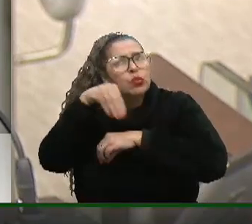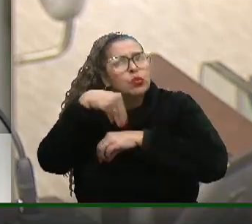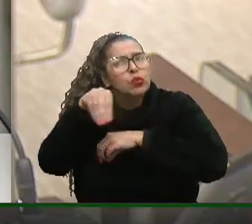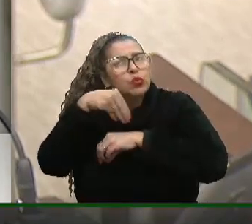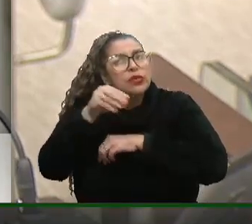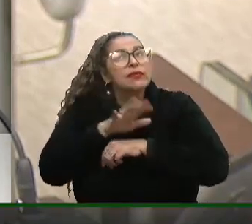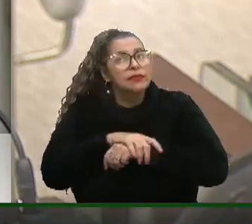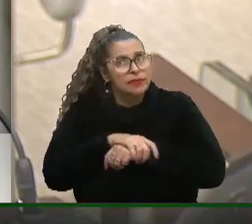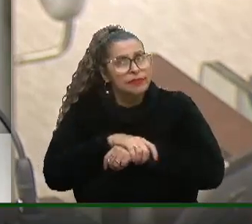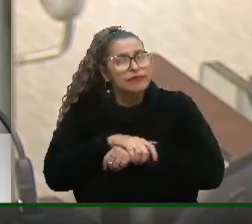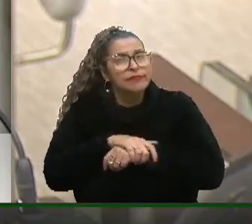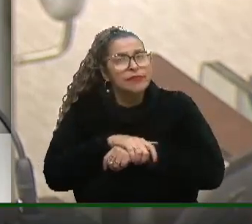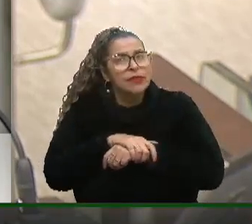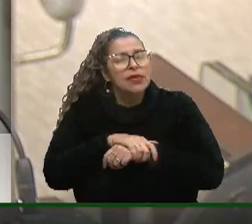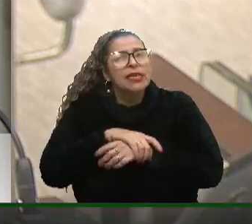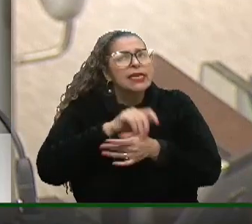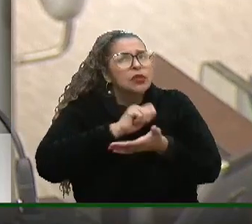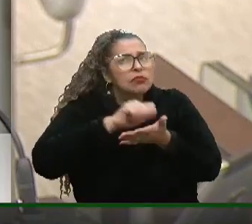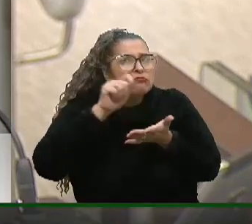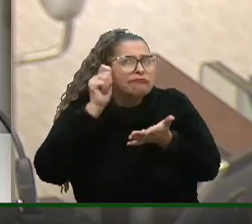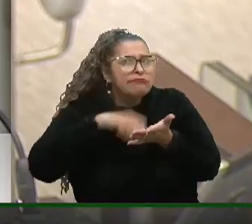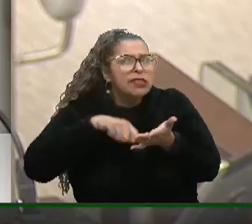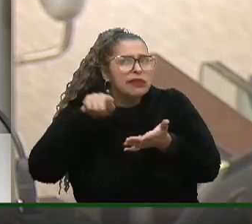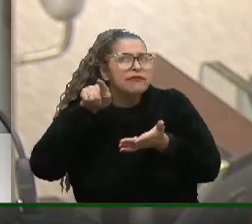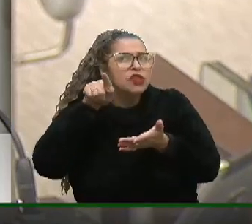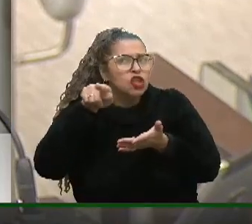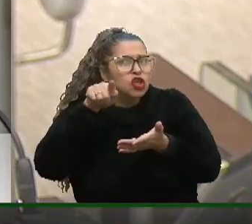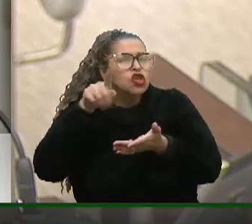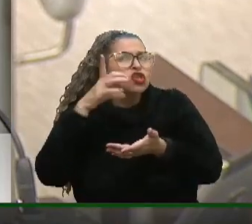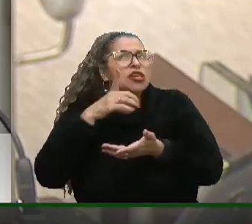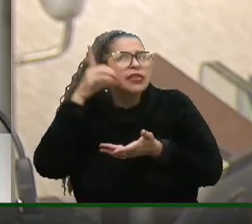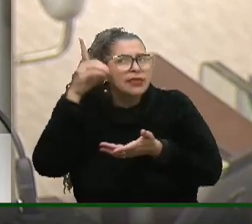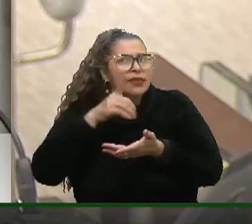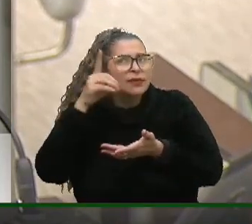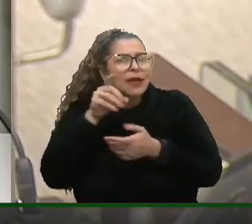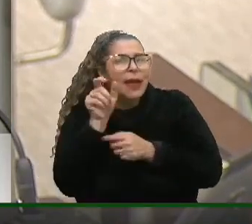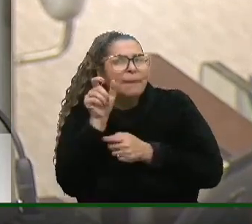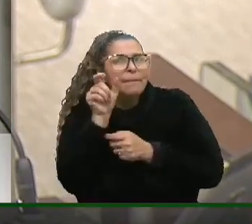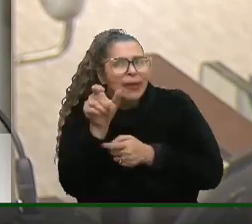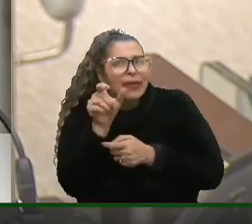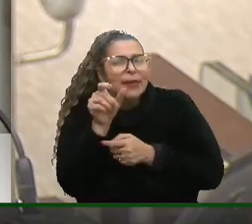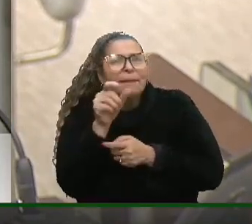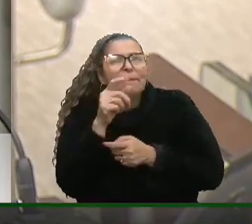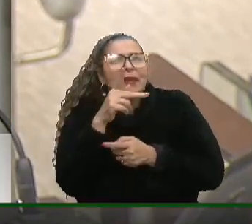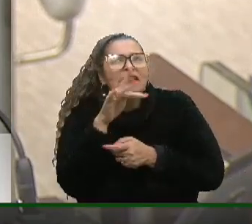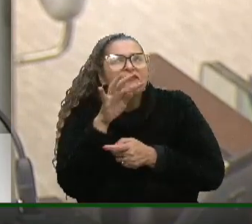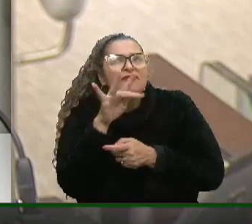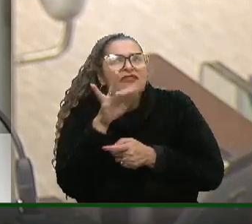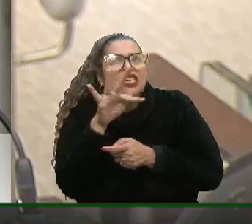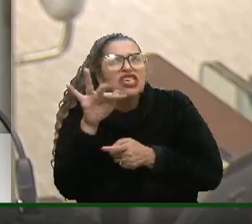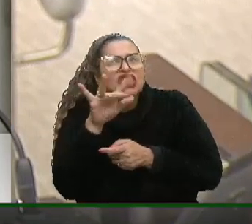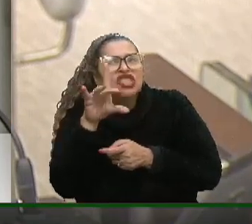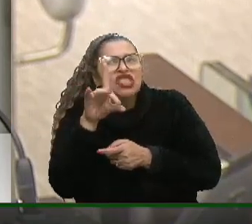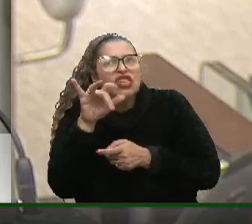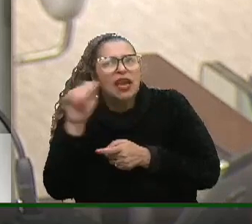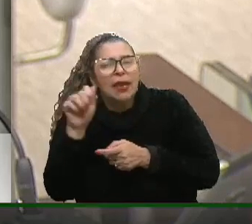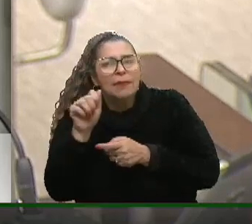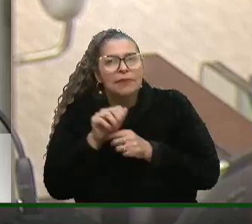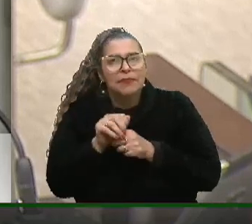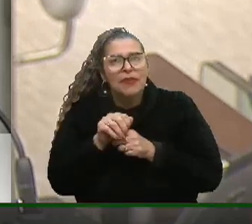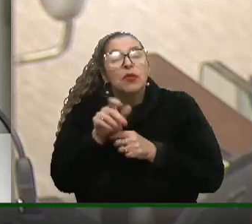que no mesmo livro que V. Exª aprendeu a palavra perfidia, com a qual usou para